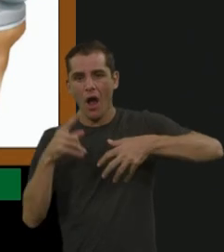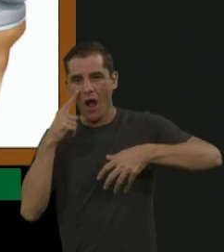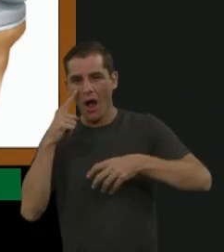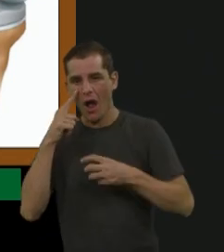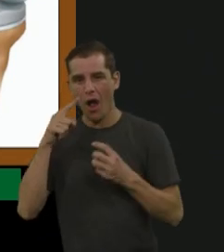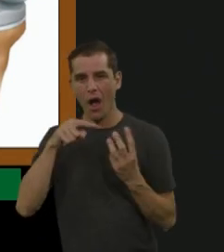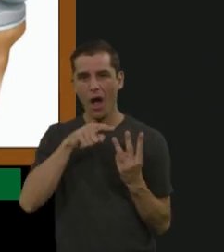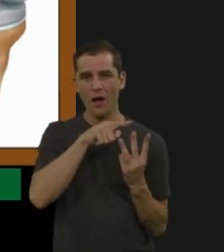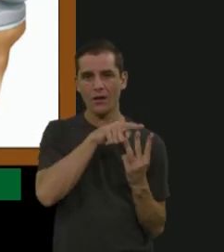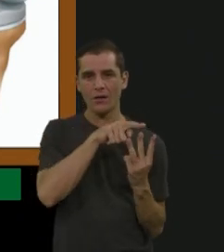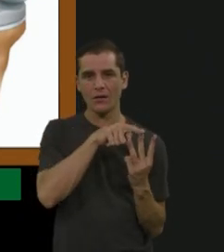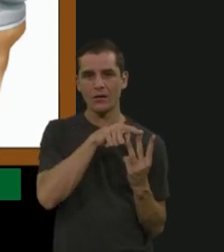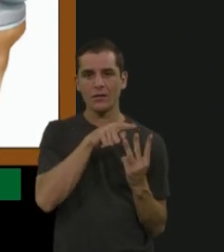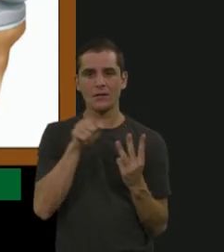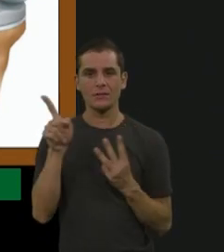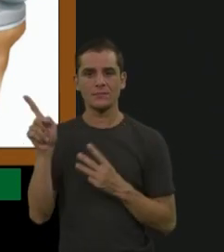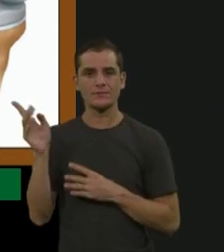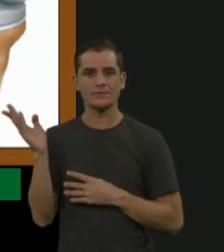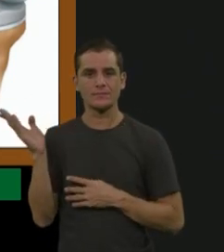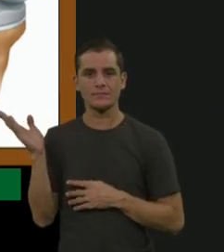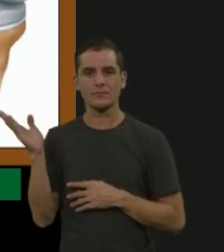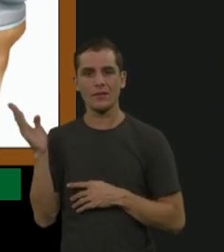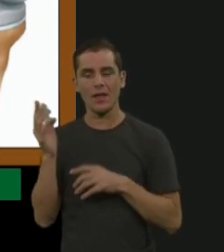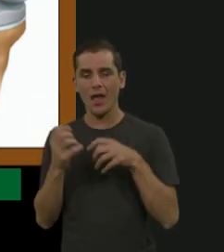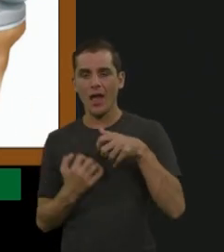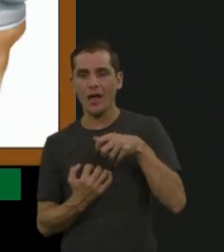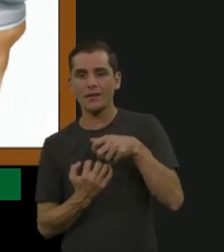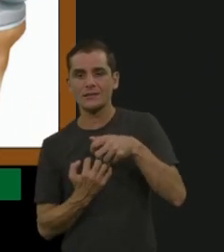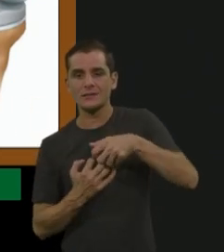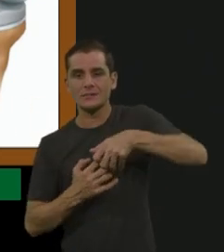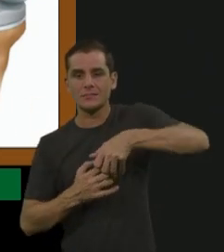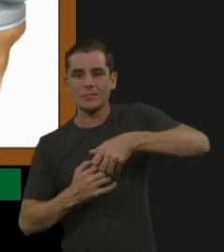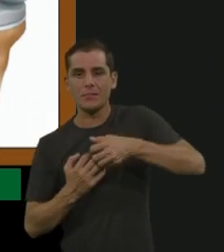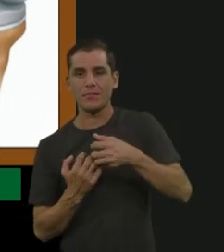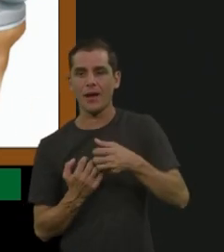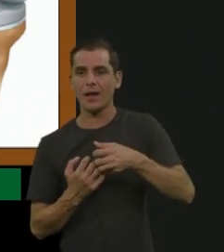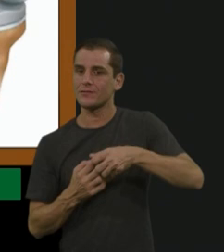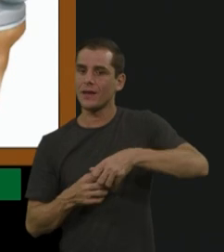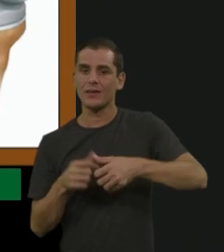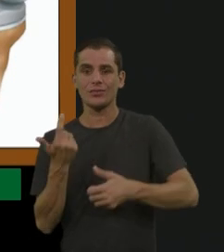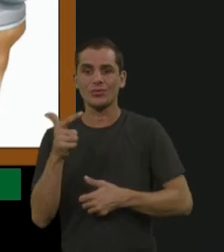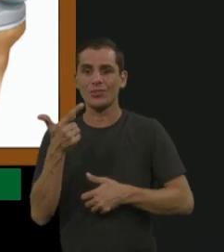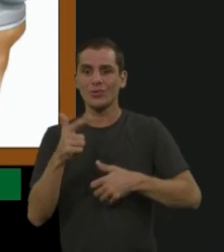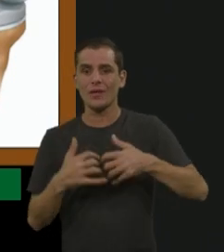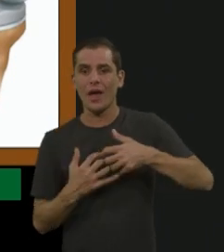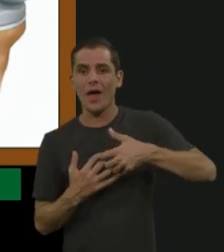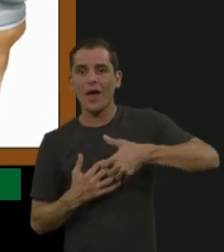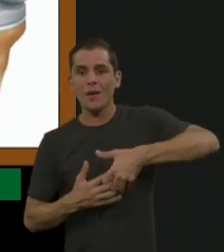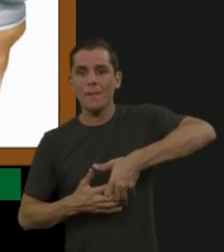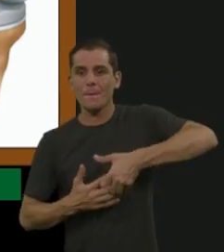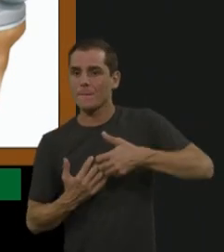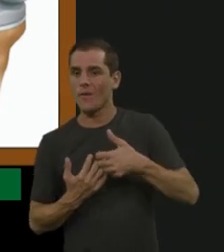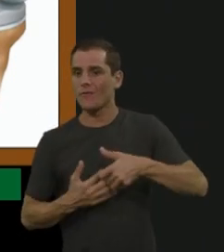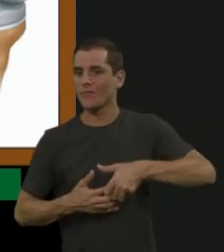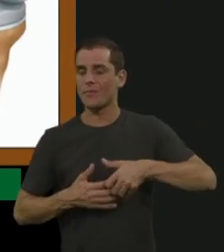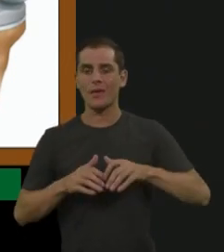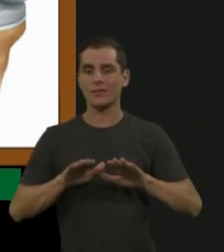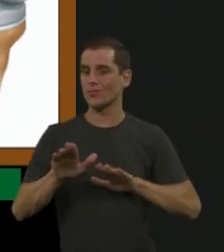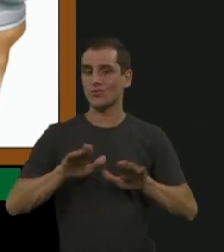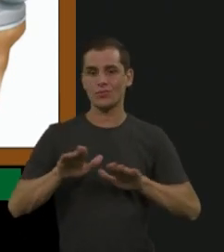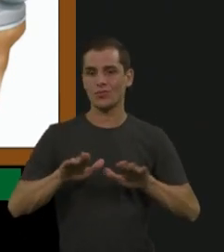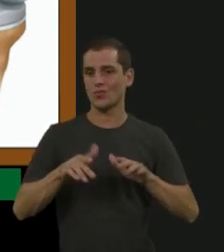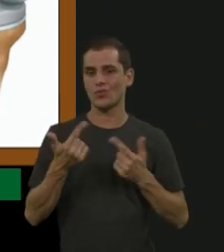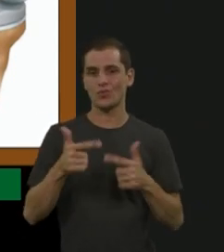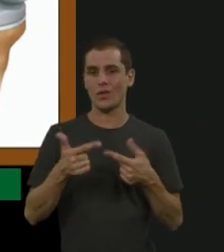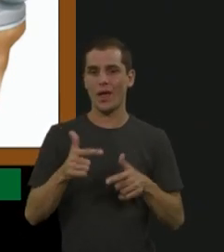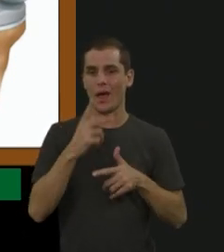livre, para eu fazer esse movimento, ele está endurecido. Então, não faz esse movimento. E aí é a atitude em flexo